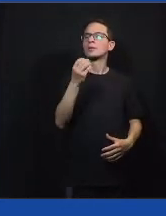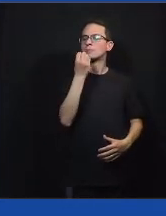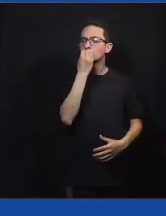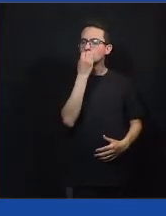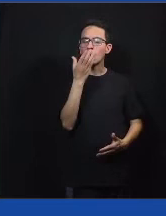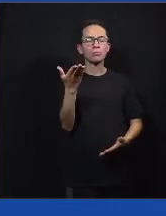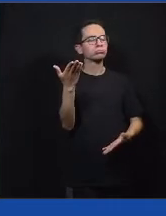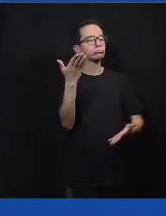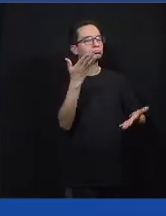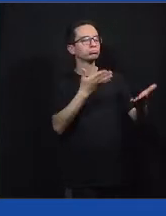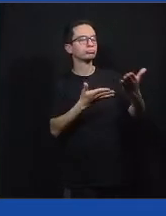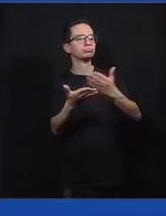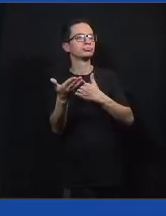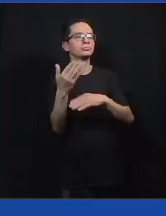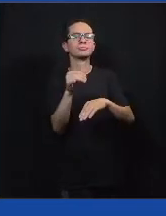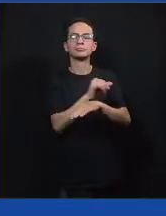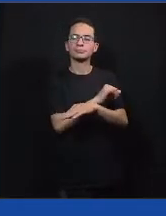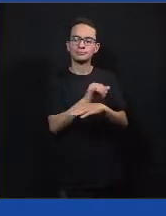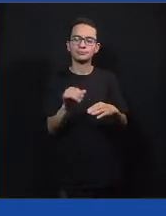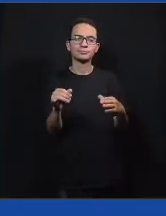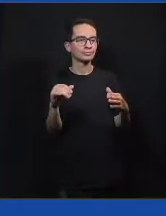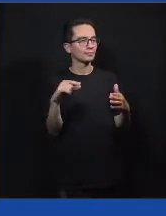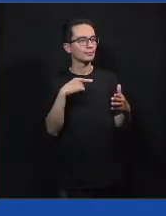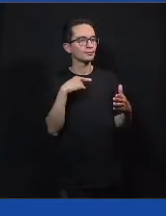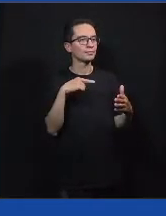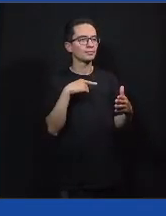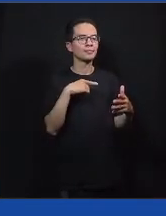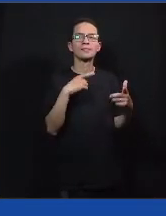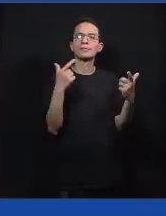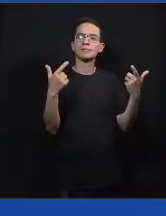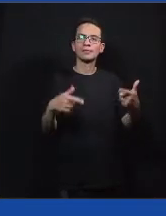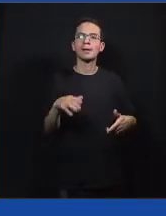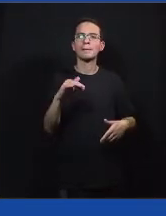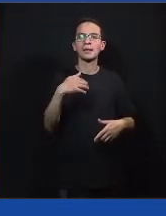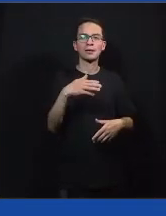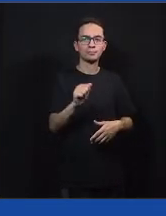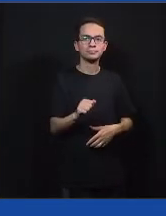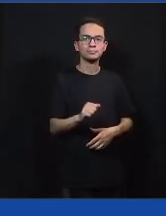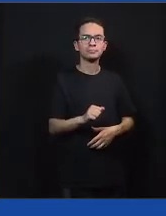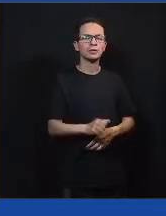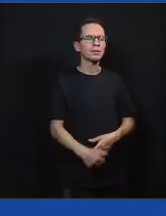projeto lindo que foi o Costa Responsive com o pessoal aí de Matão. Salve.